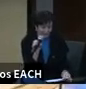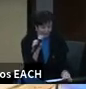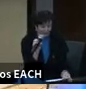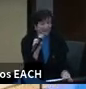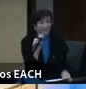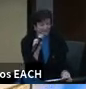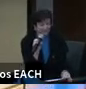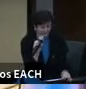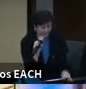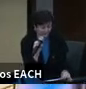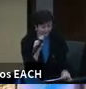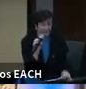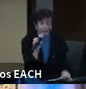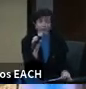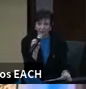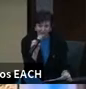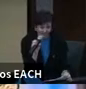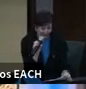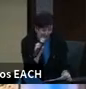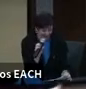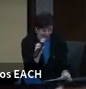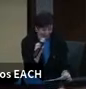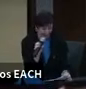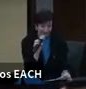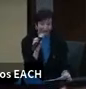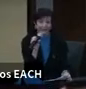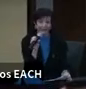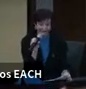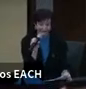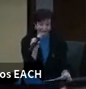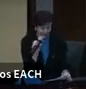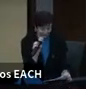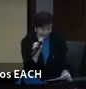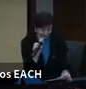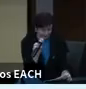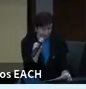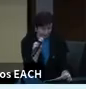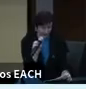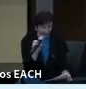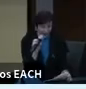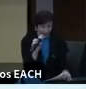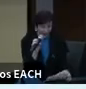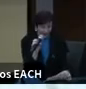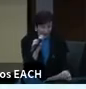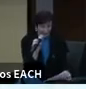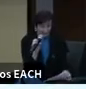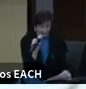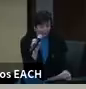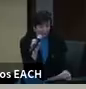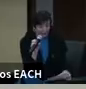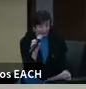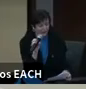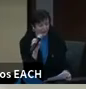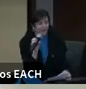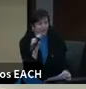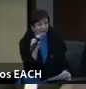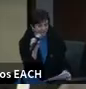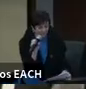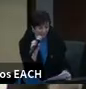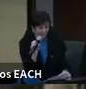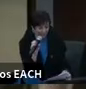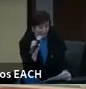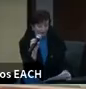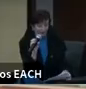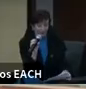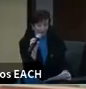uma força nociva que Jonathan Haidt, psicanalista americano, atenta para as mudanças sociais